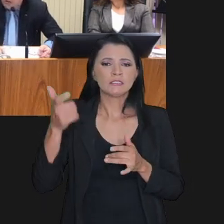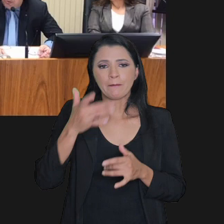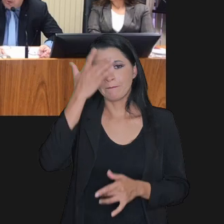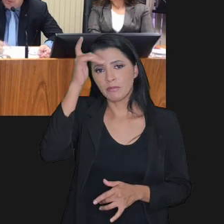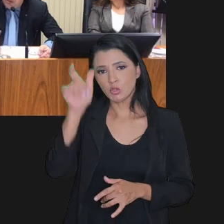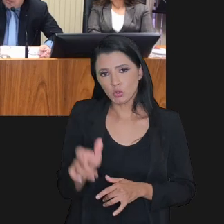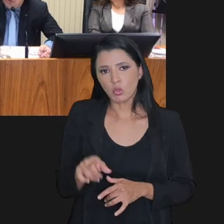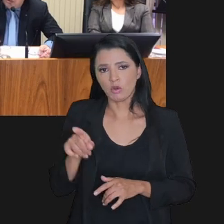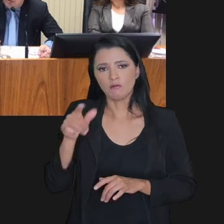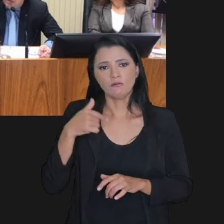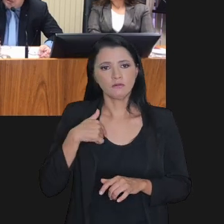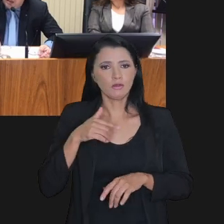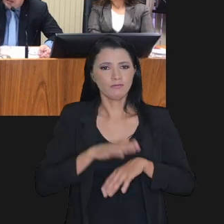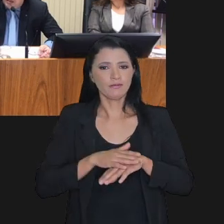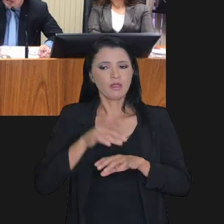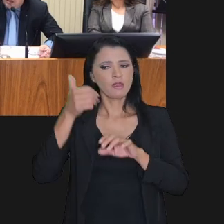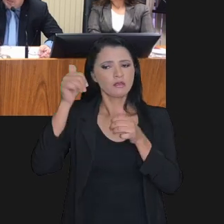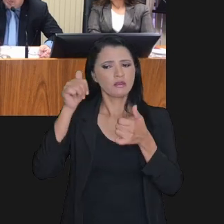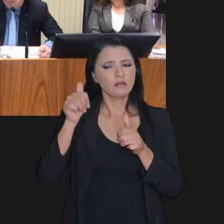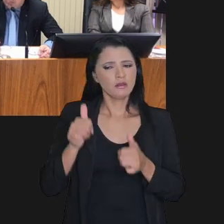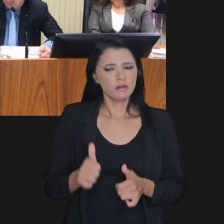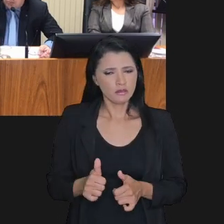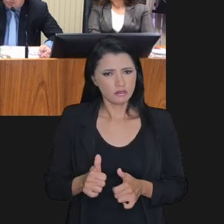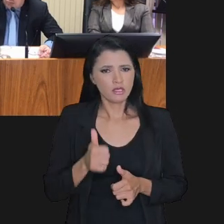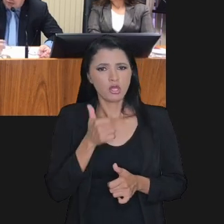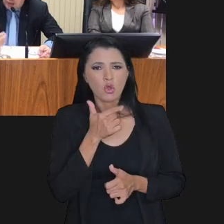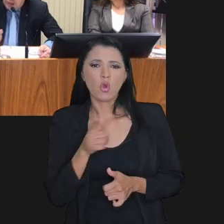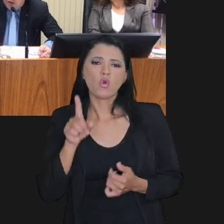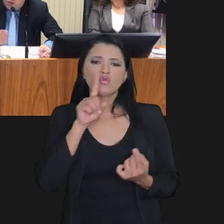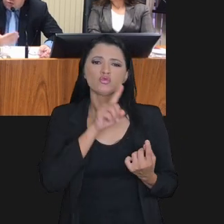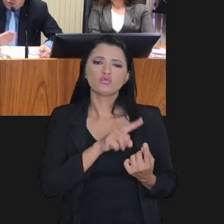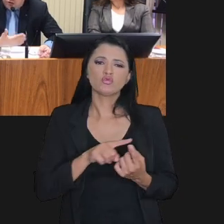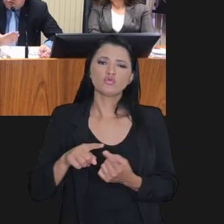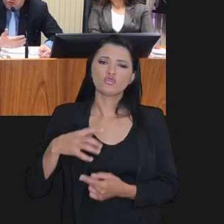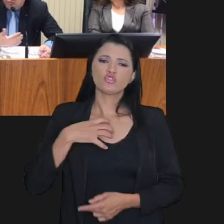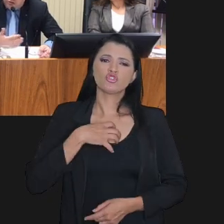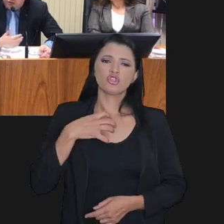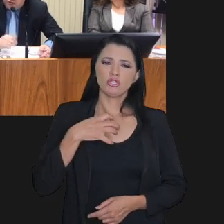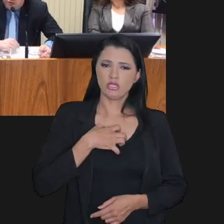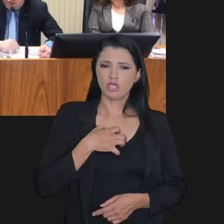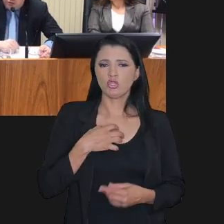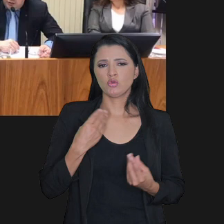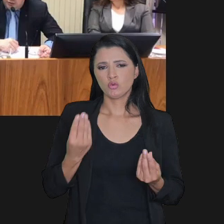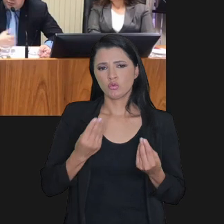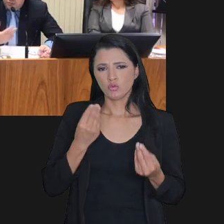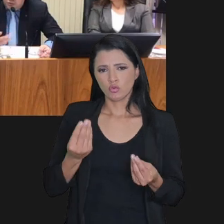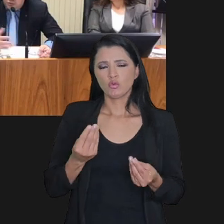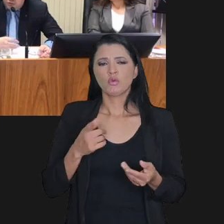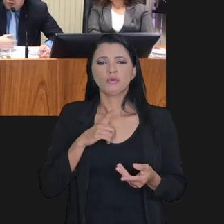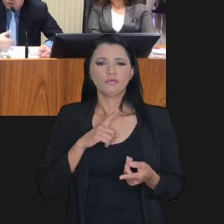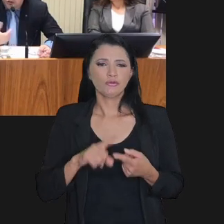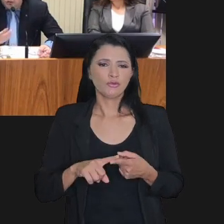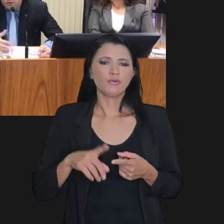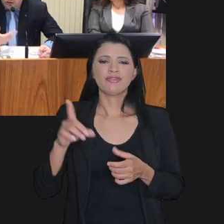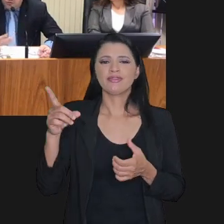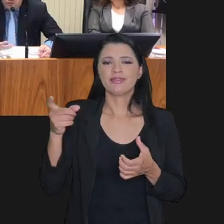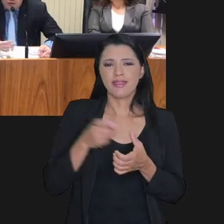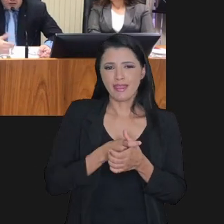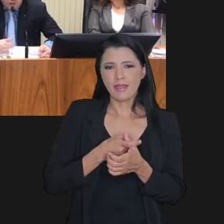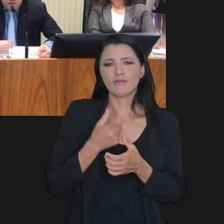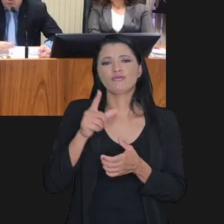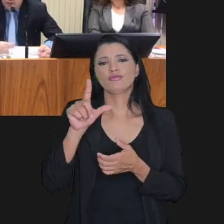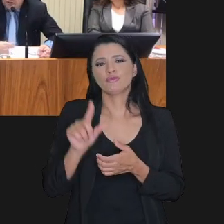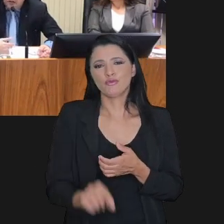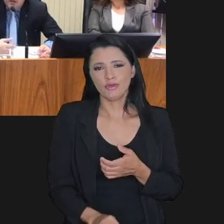contribuinte. Porque, por exemplo, quando você analisa outras formas de extinção do crédito